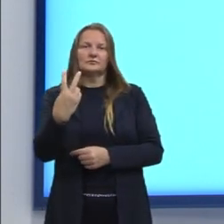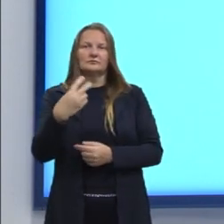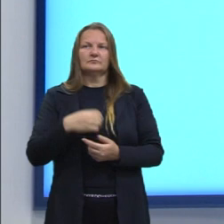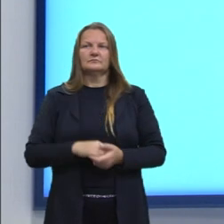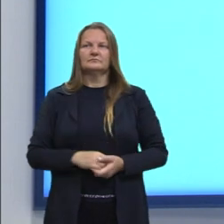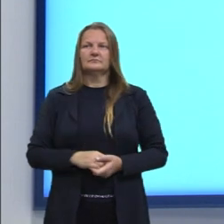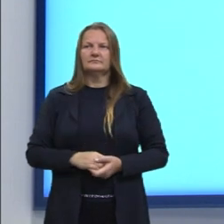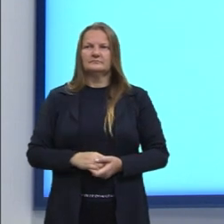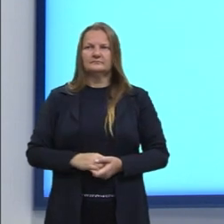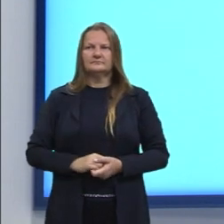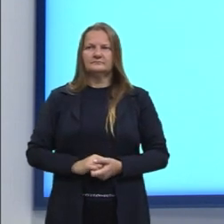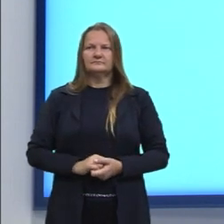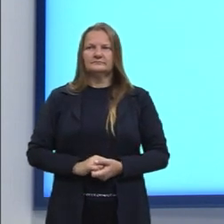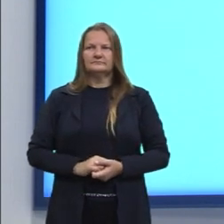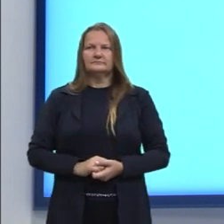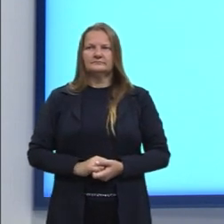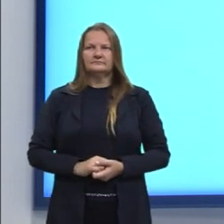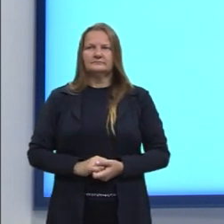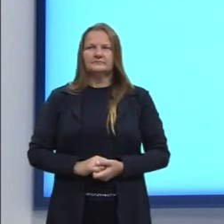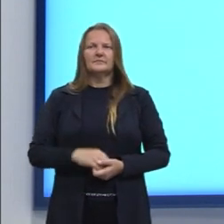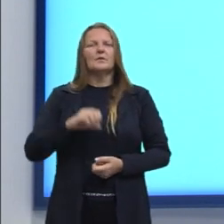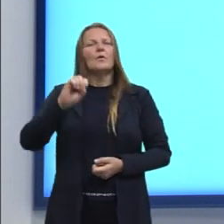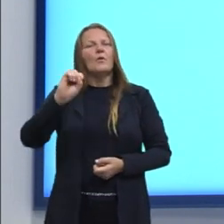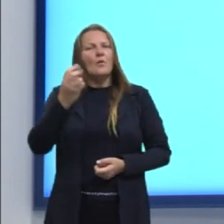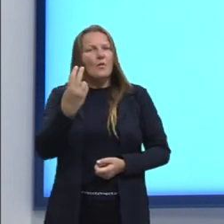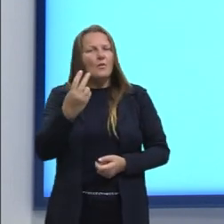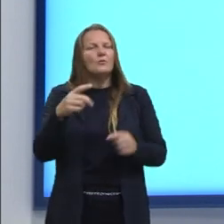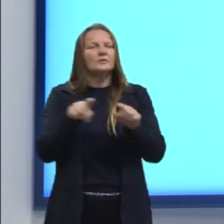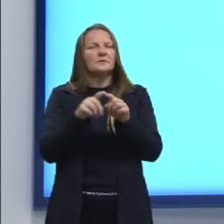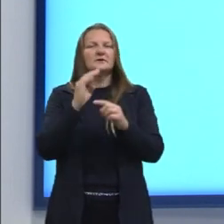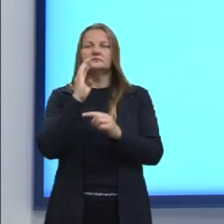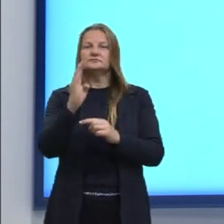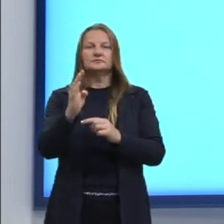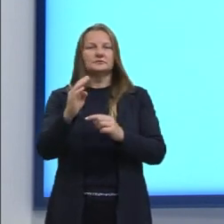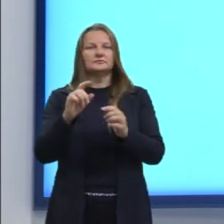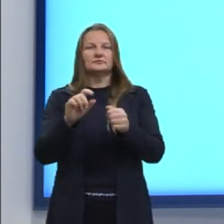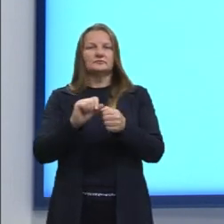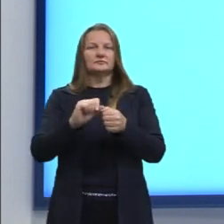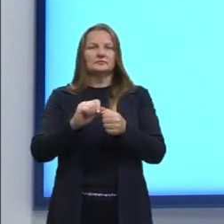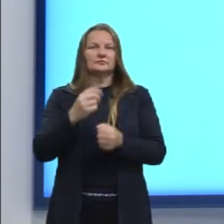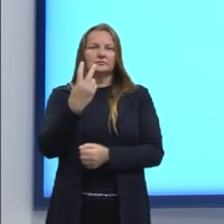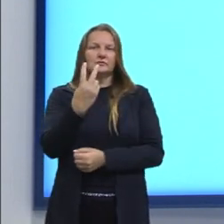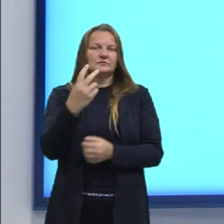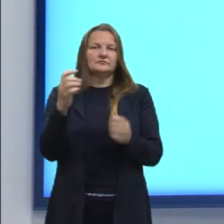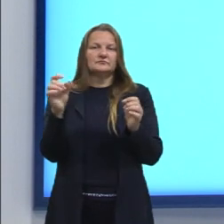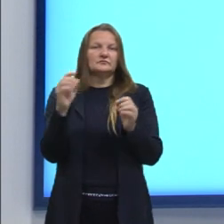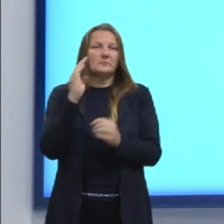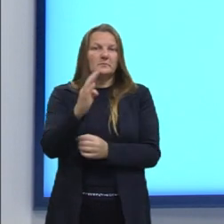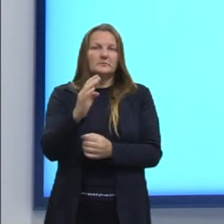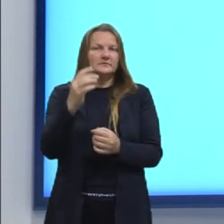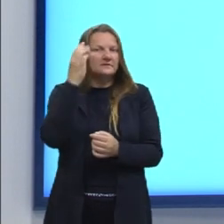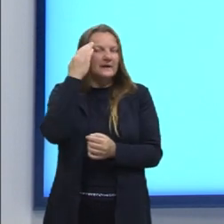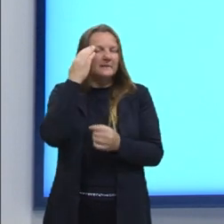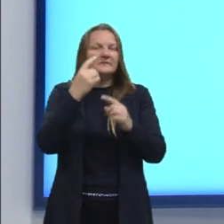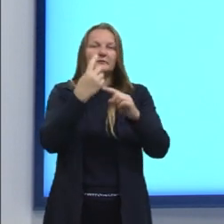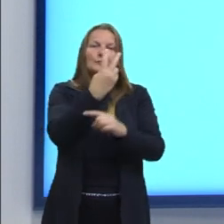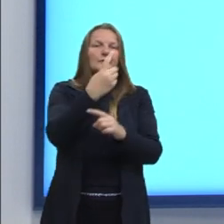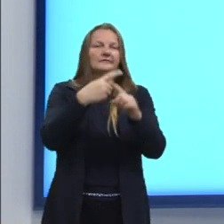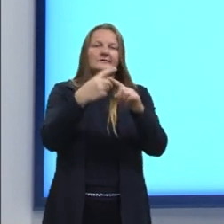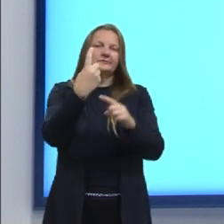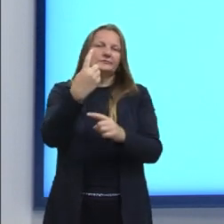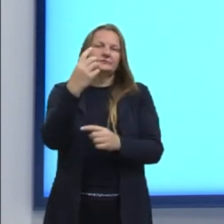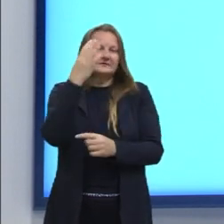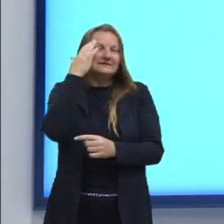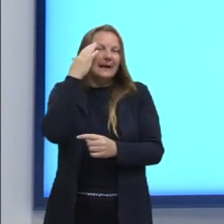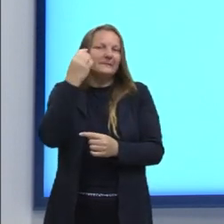utilizando 2 vezes 1. Ou a gente pode deixar direto que o fatorial de 2 é 2, né? Porque se multiplicar 2 por 1,